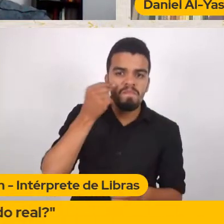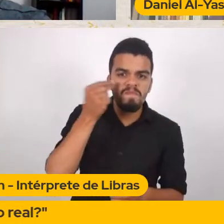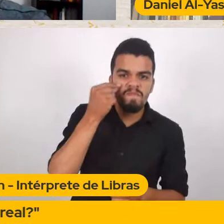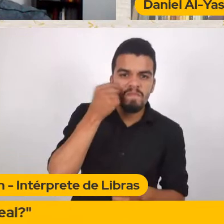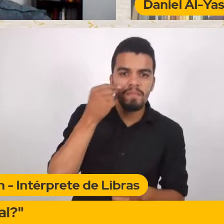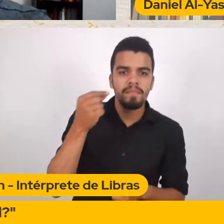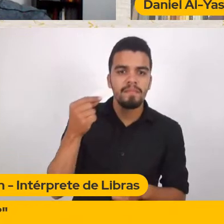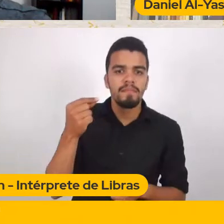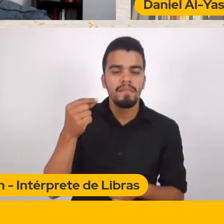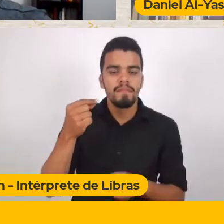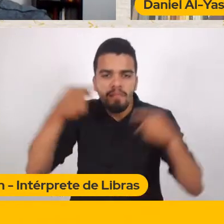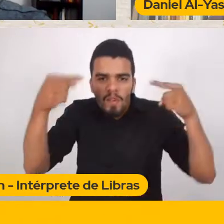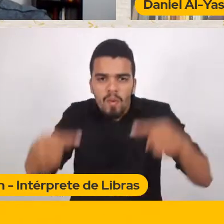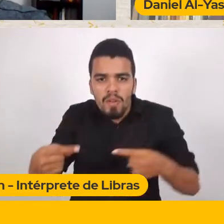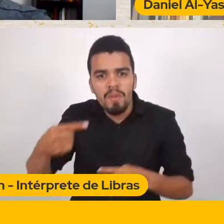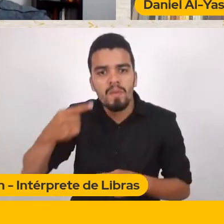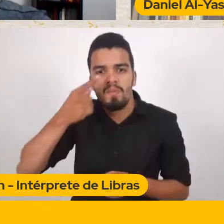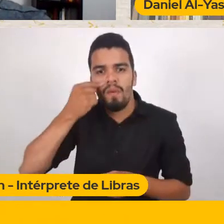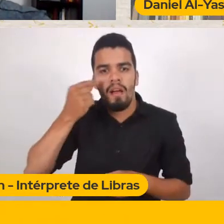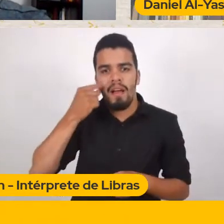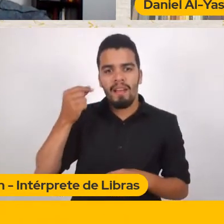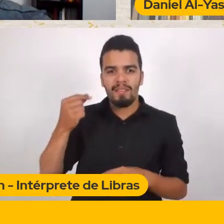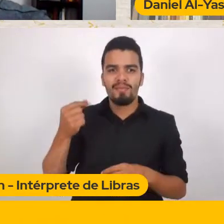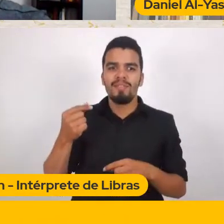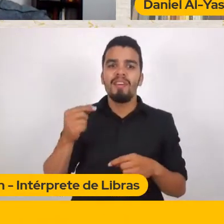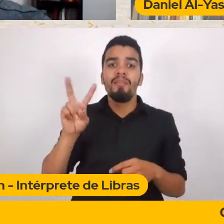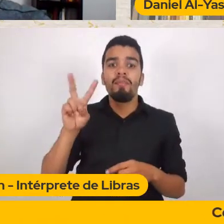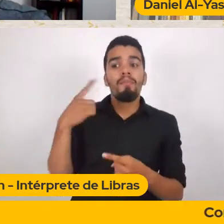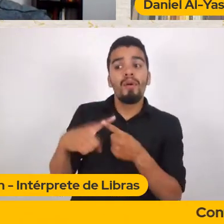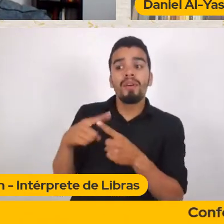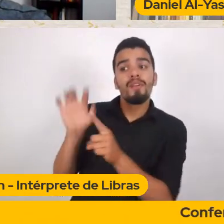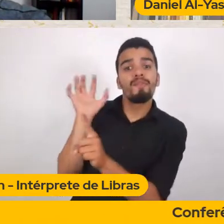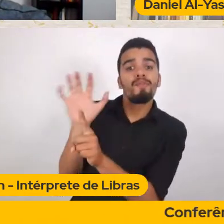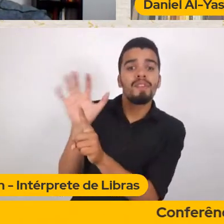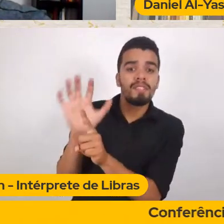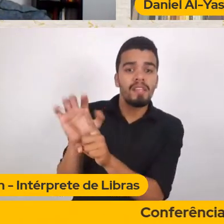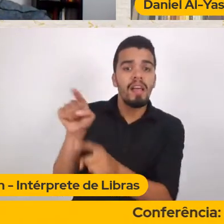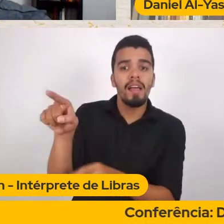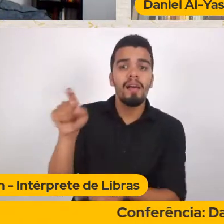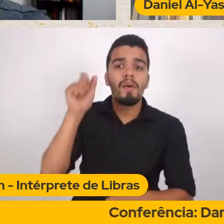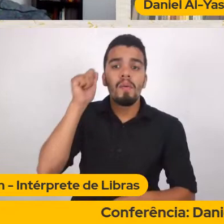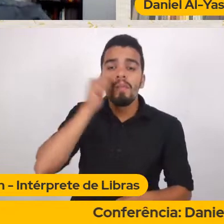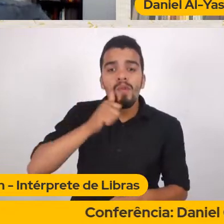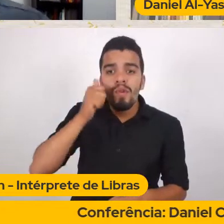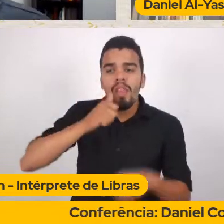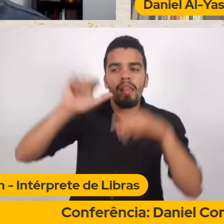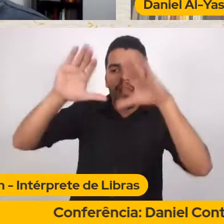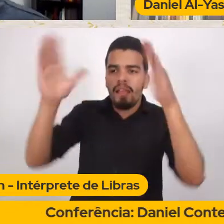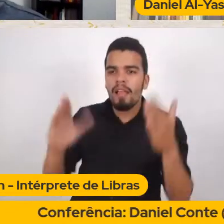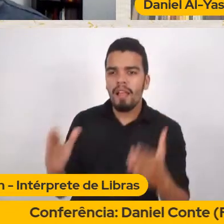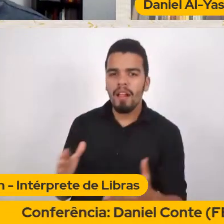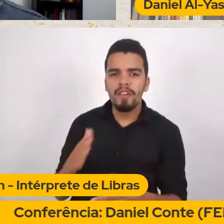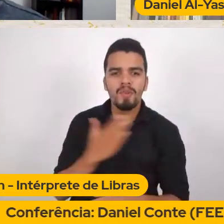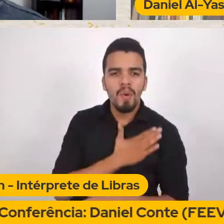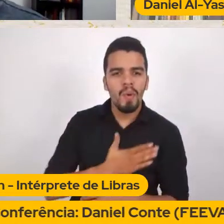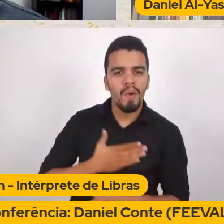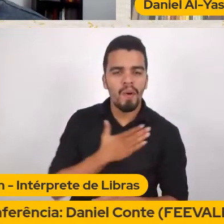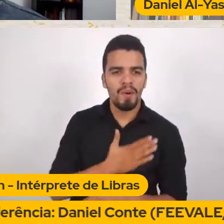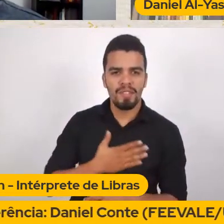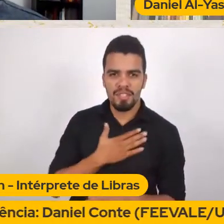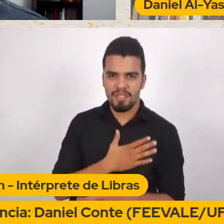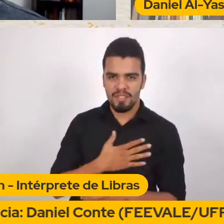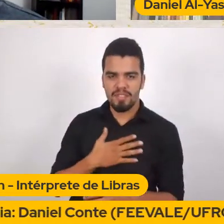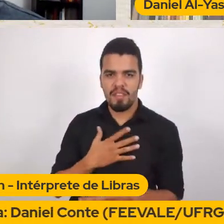corpo A ser explorado É um aproveitamento É um regozijo Sobre a exploração Do corpo